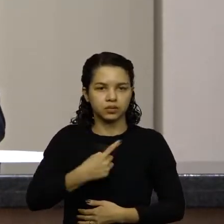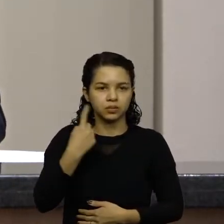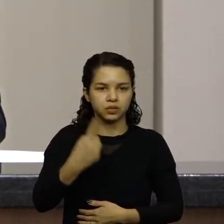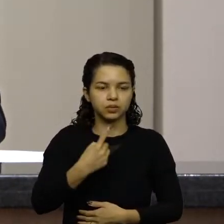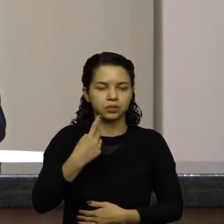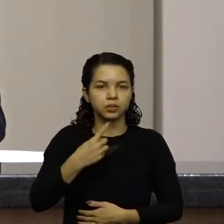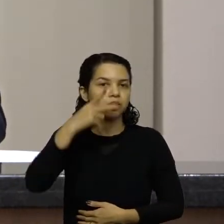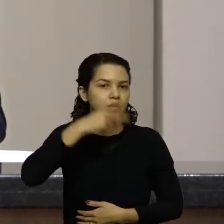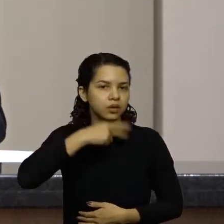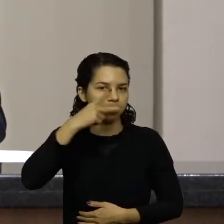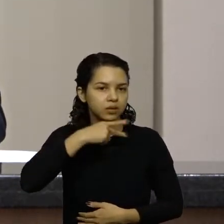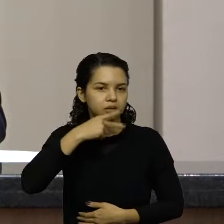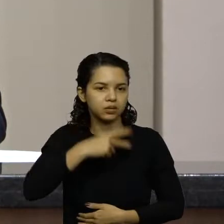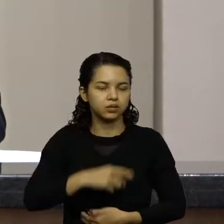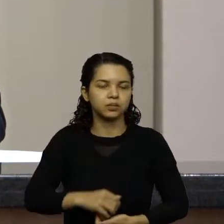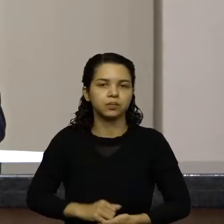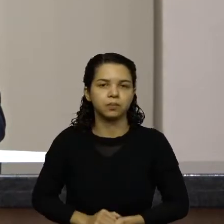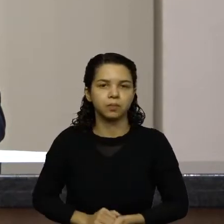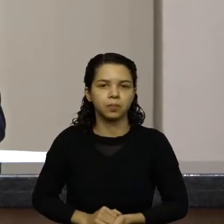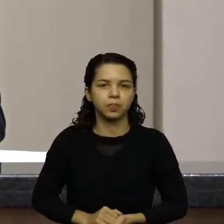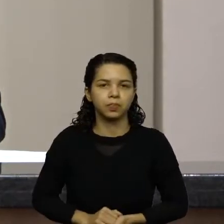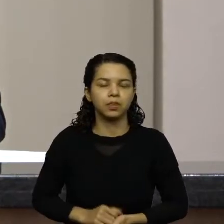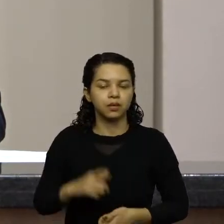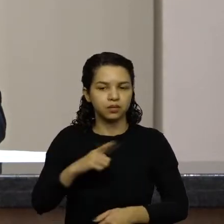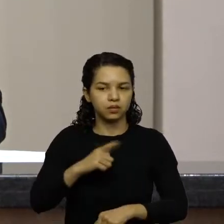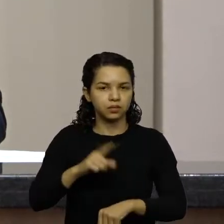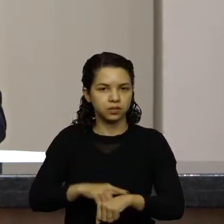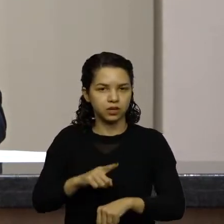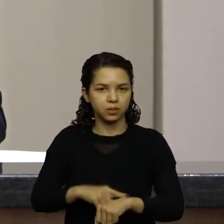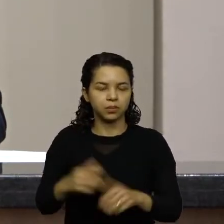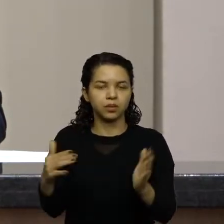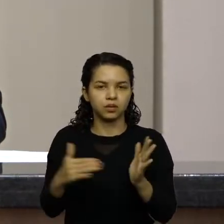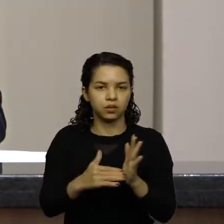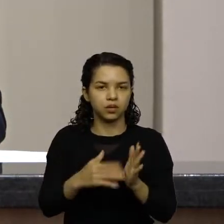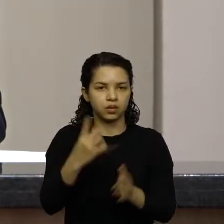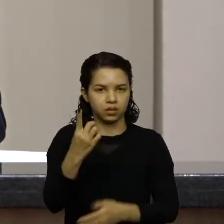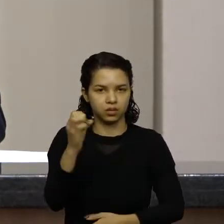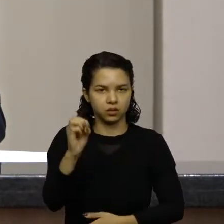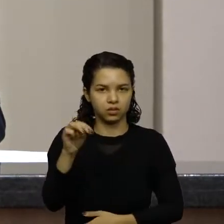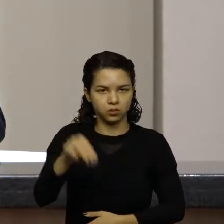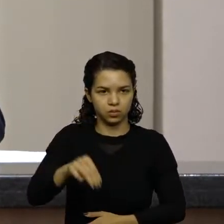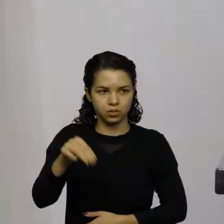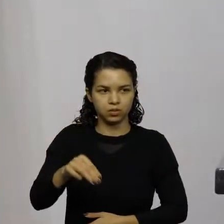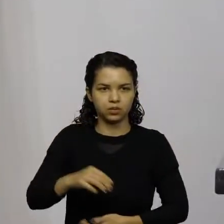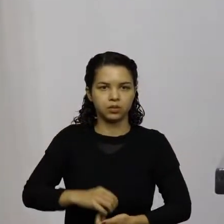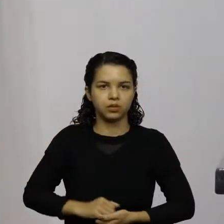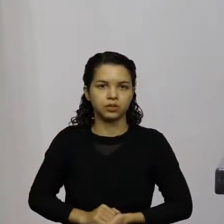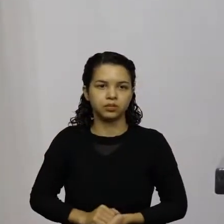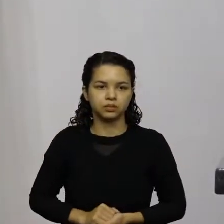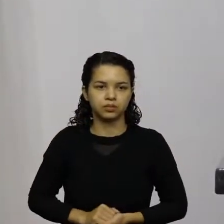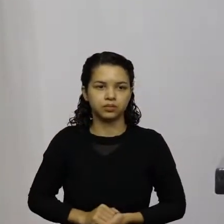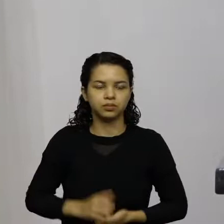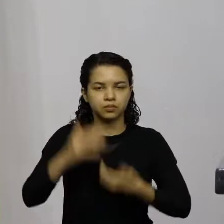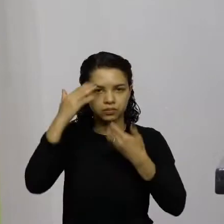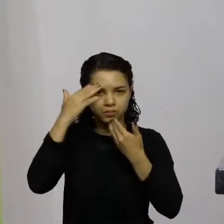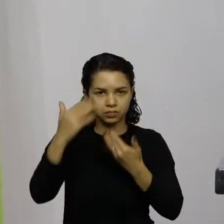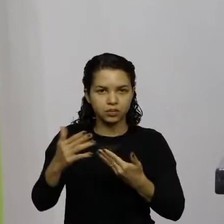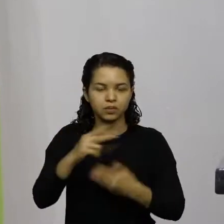Kennedy Nunes Vossa Excelência tem o tempo de até dez minutos Obrigado senhor presidente